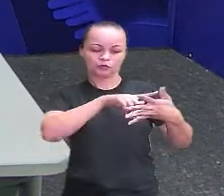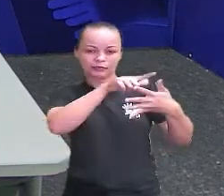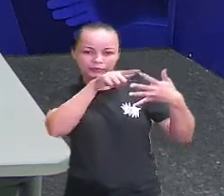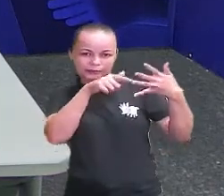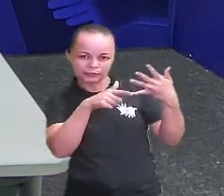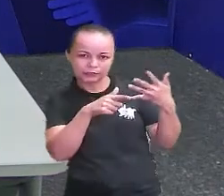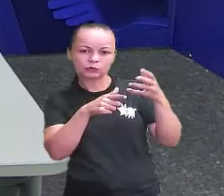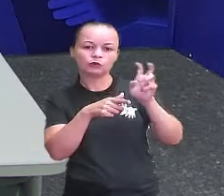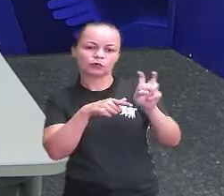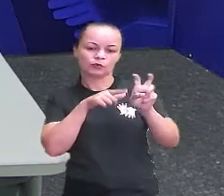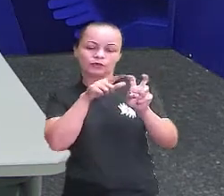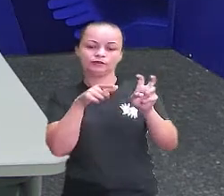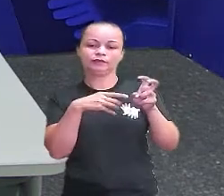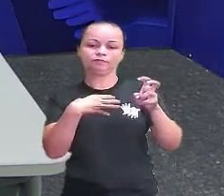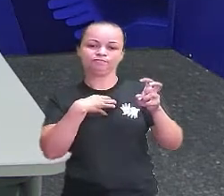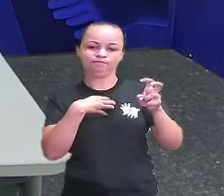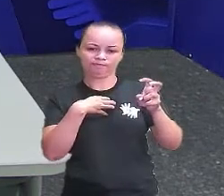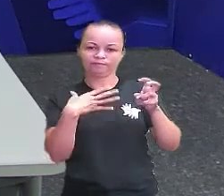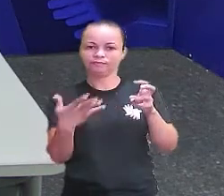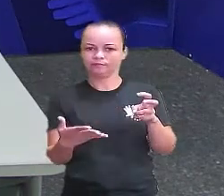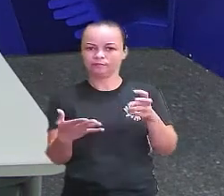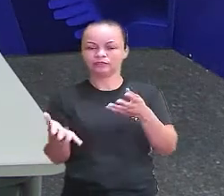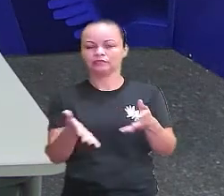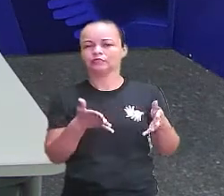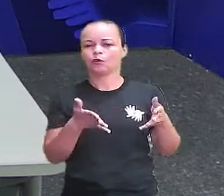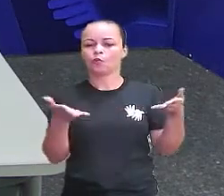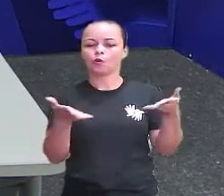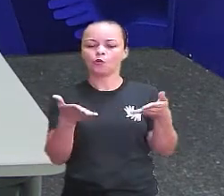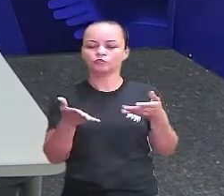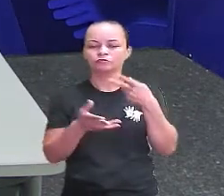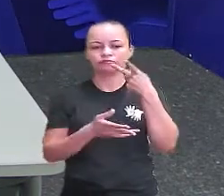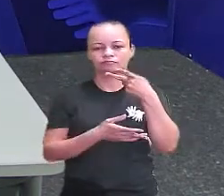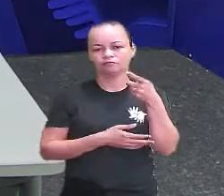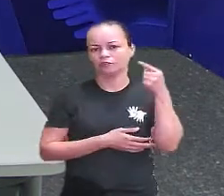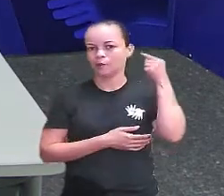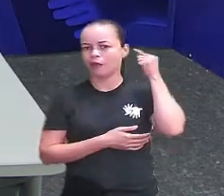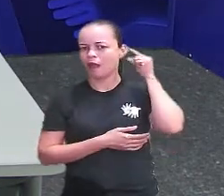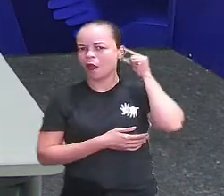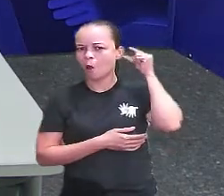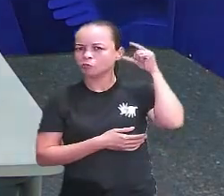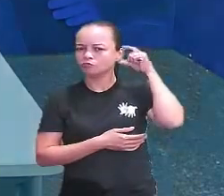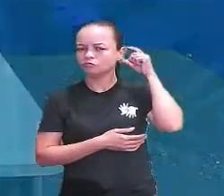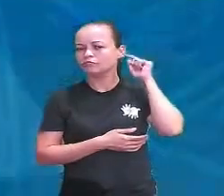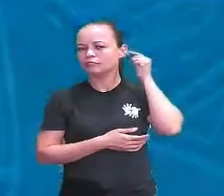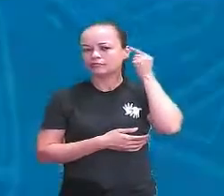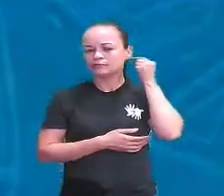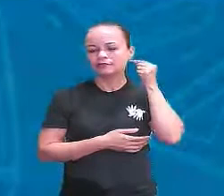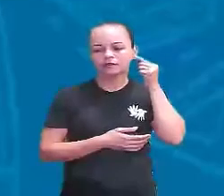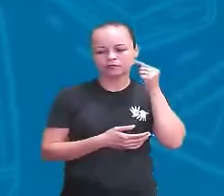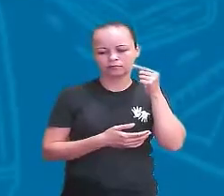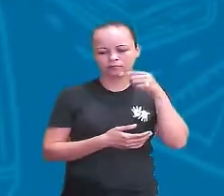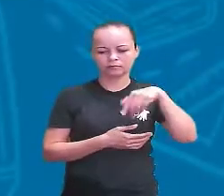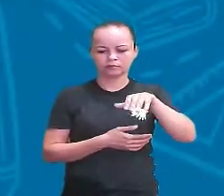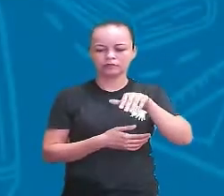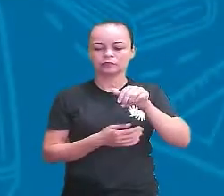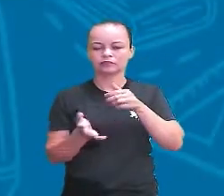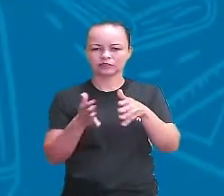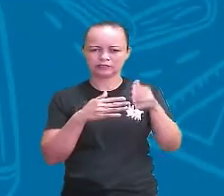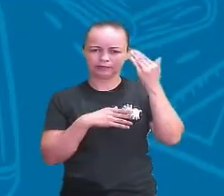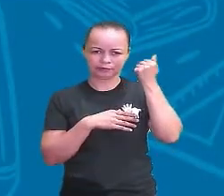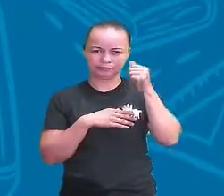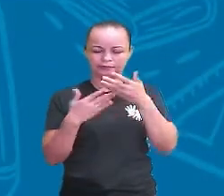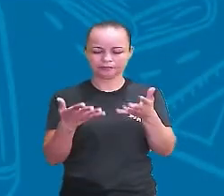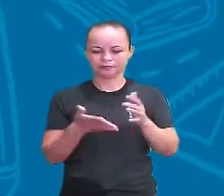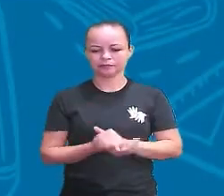sentidos e hoje nós vamos falar sobre a audição. Vocês já ouviram sobre a audição? Então, bora lá.